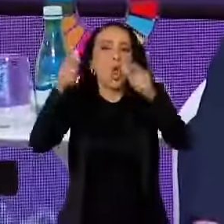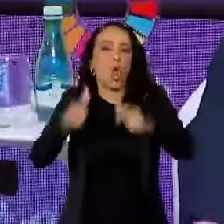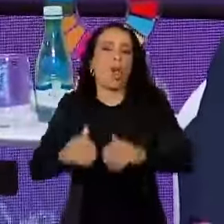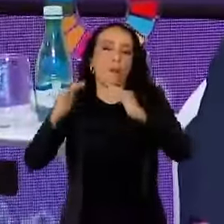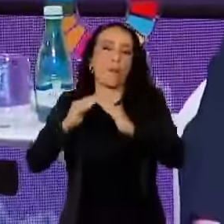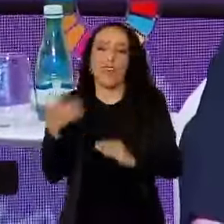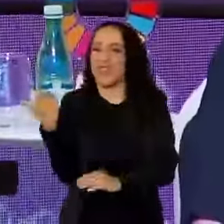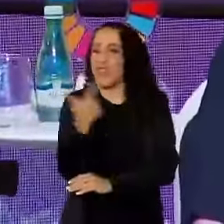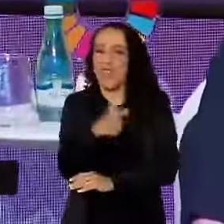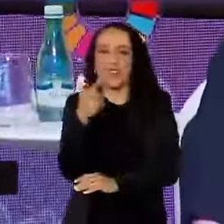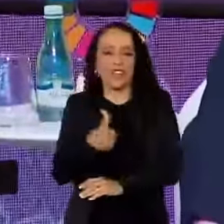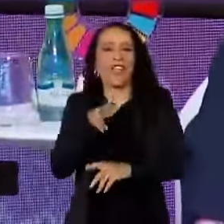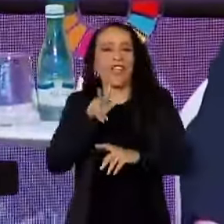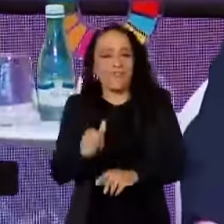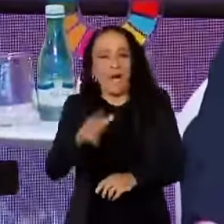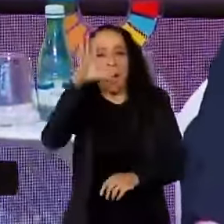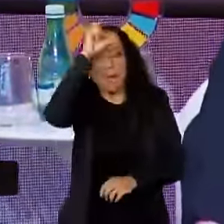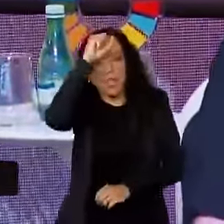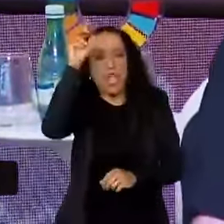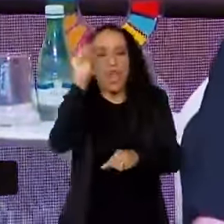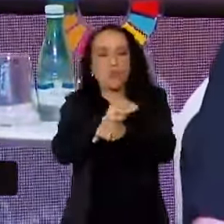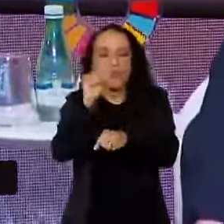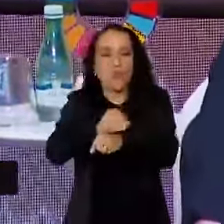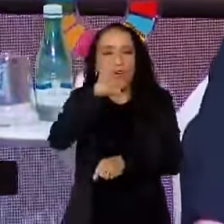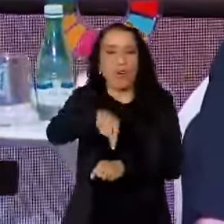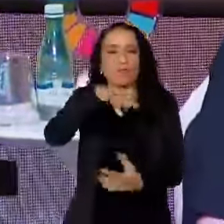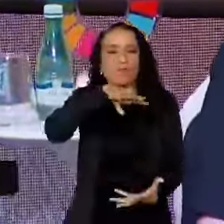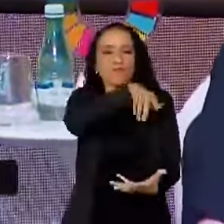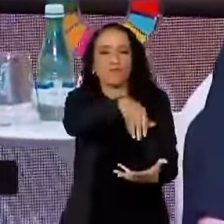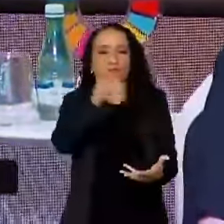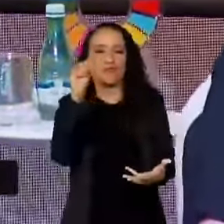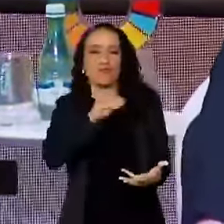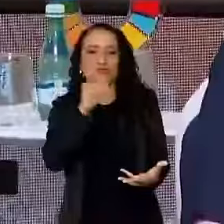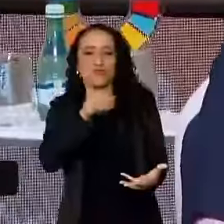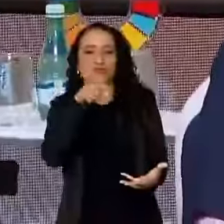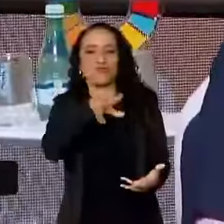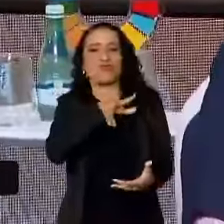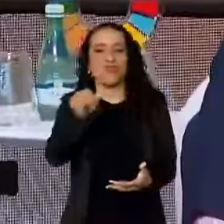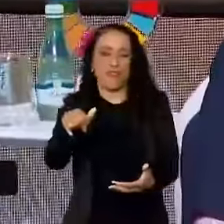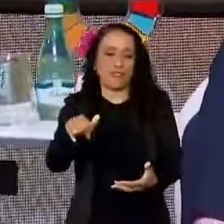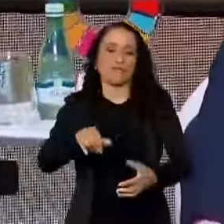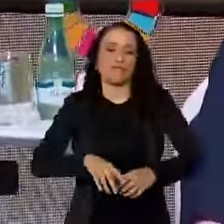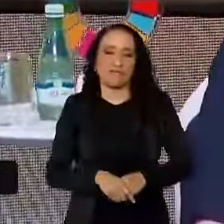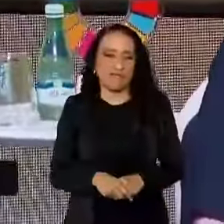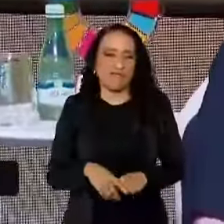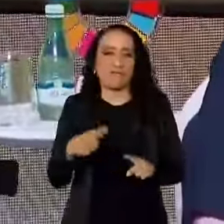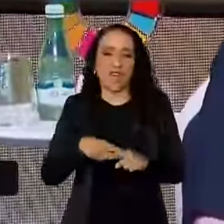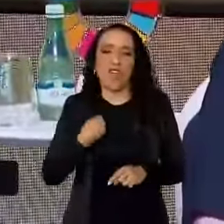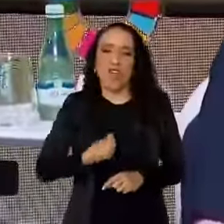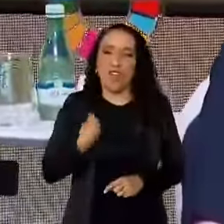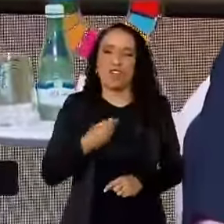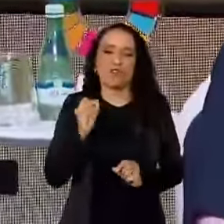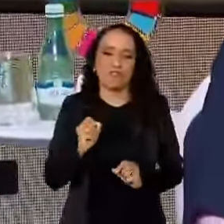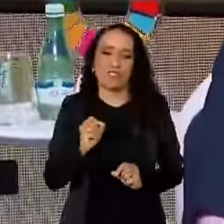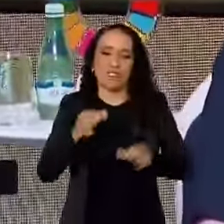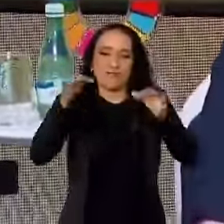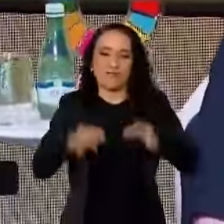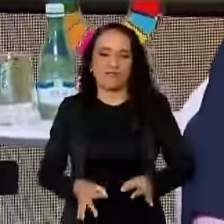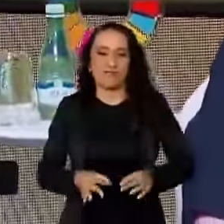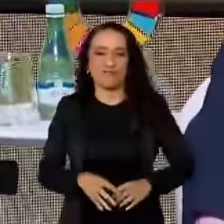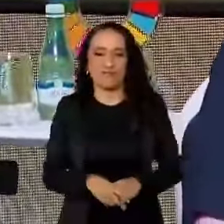Vai ter que aprender a cuidar da terra, vai ter que aprender a cuidar do nosso planeta para a gente viver dignamente.